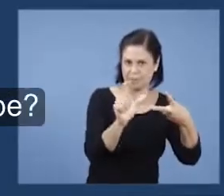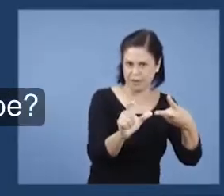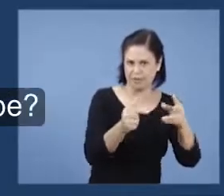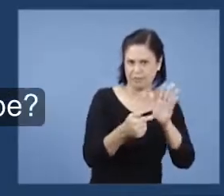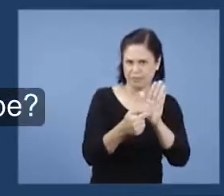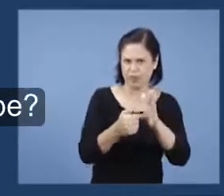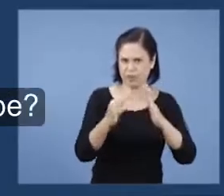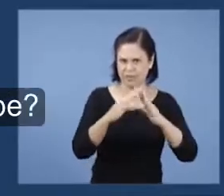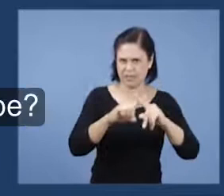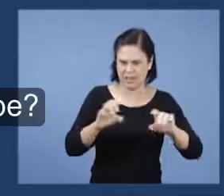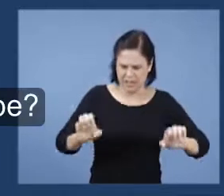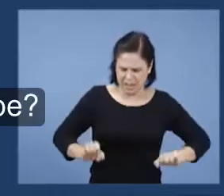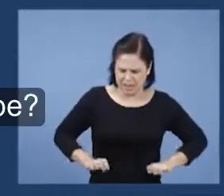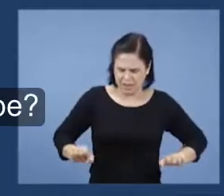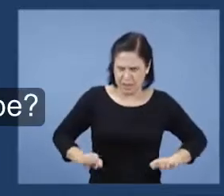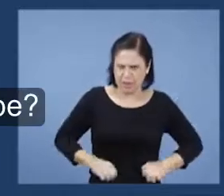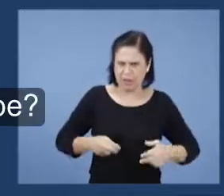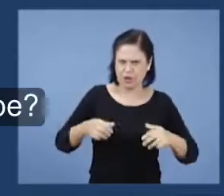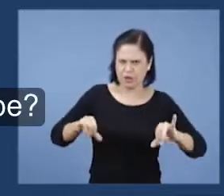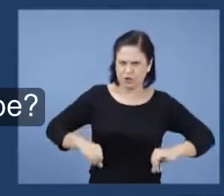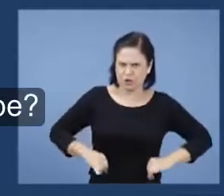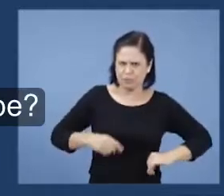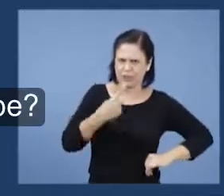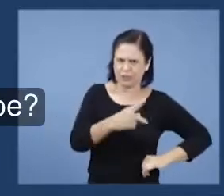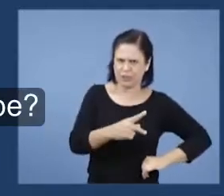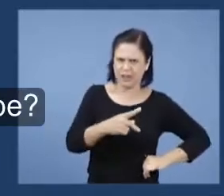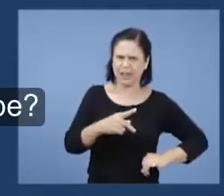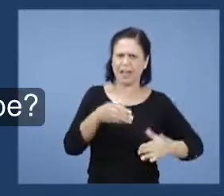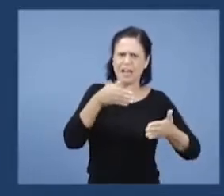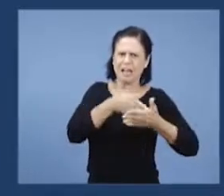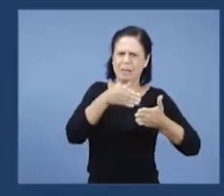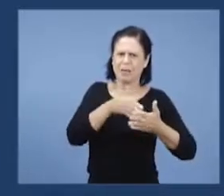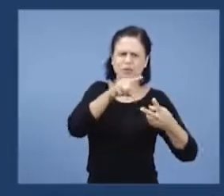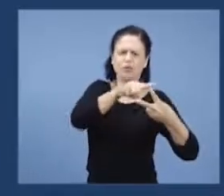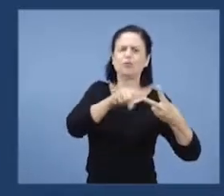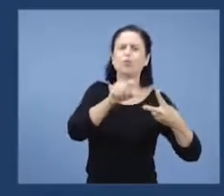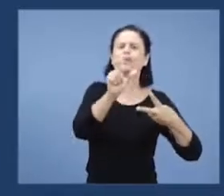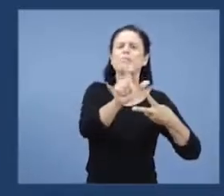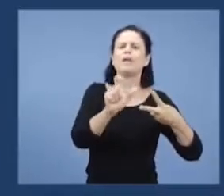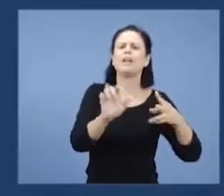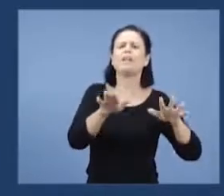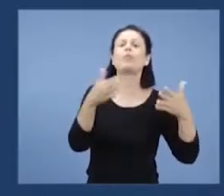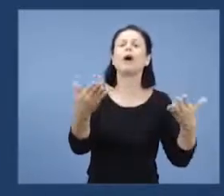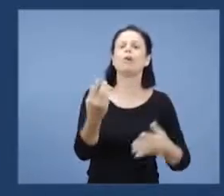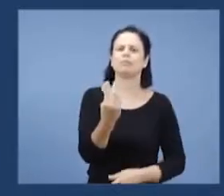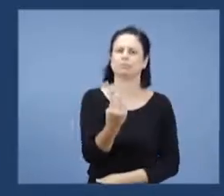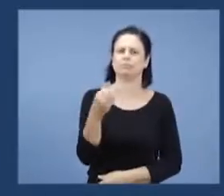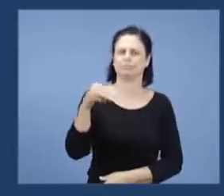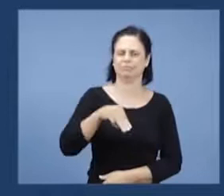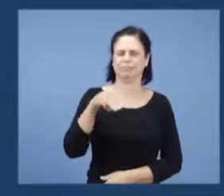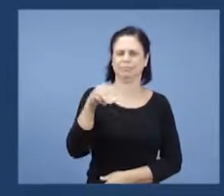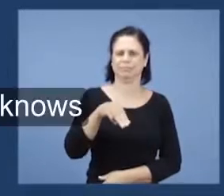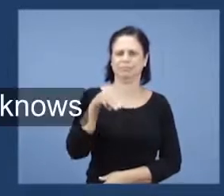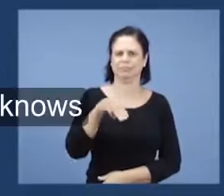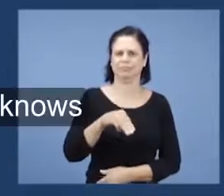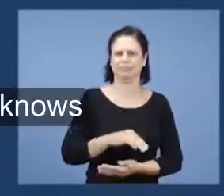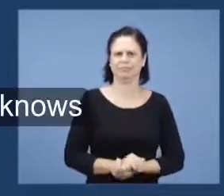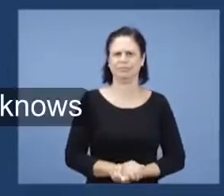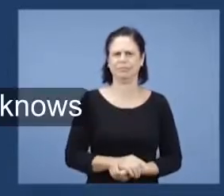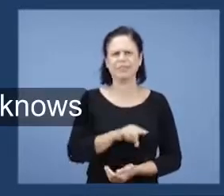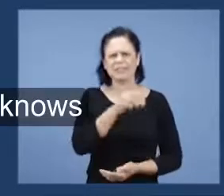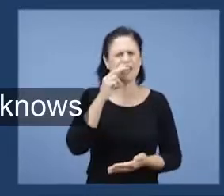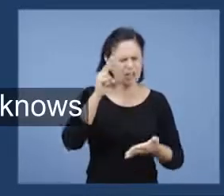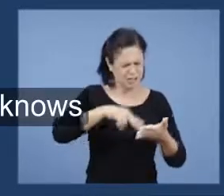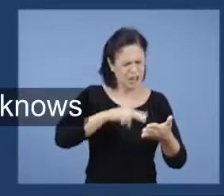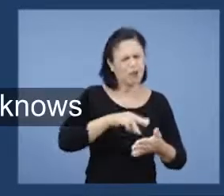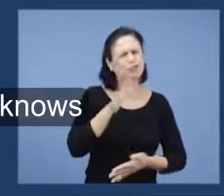vividas pela igreja de Esmirna. Quanto tempo deixa aí? Dois minutos. Dois minutos para a resposta. todos já leu,